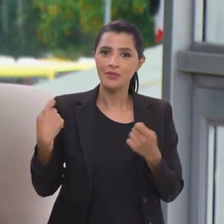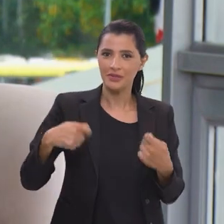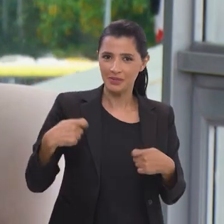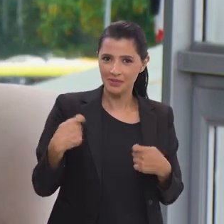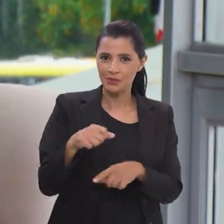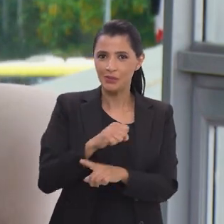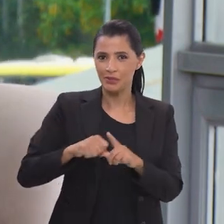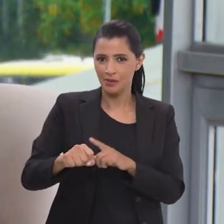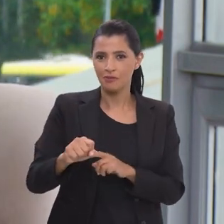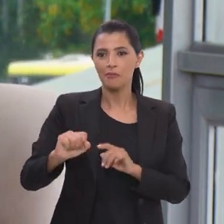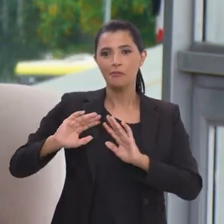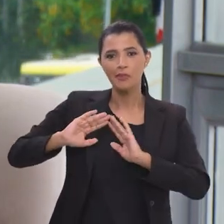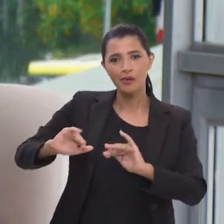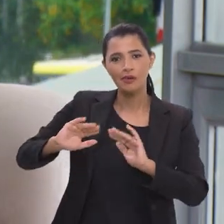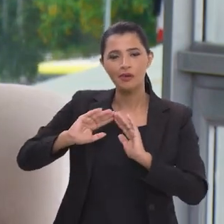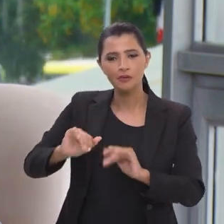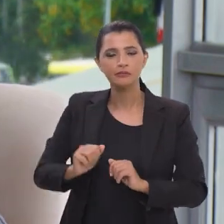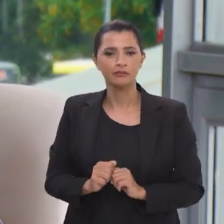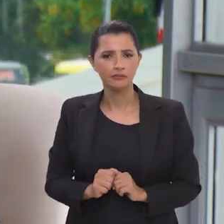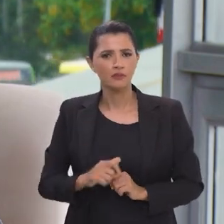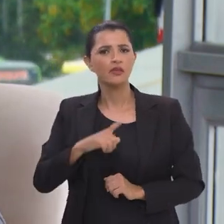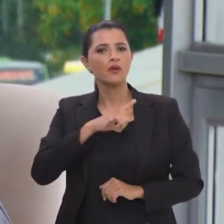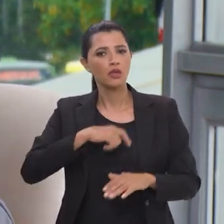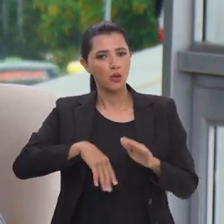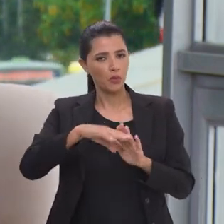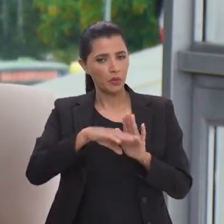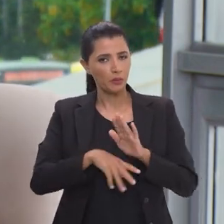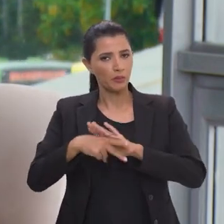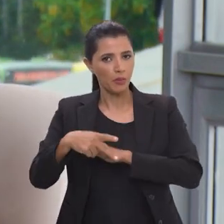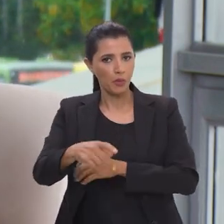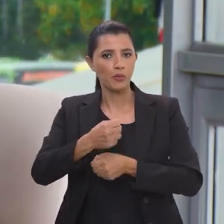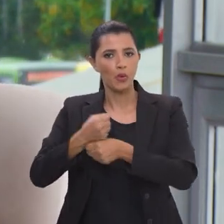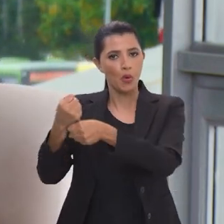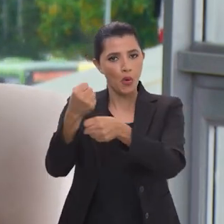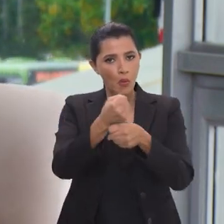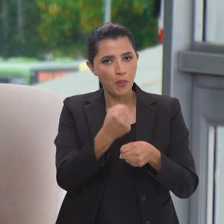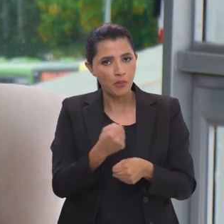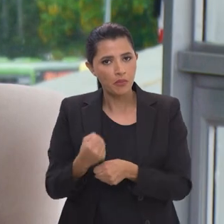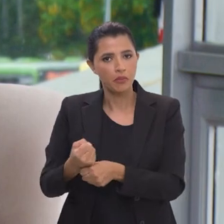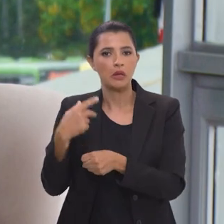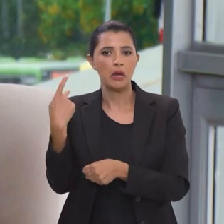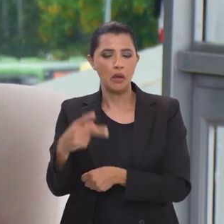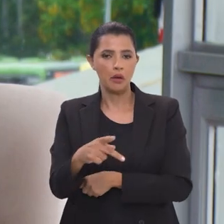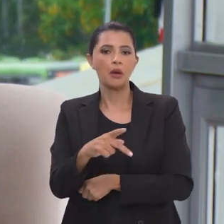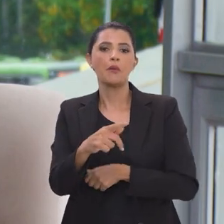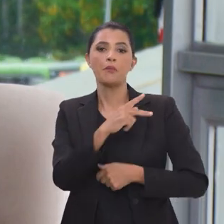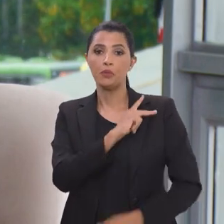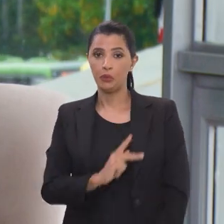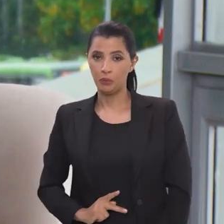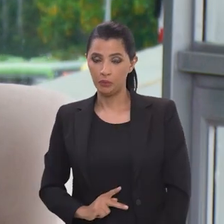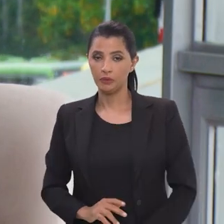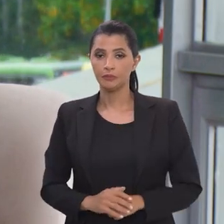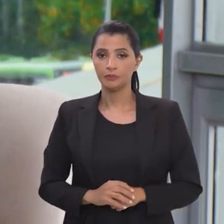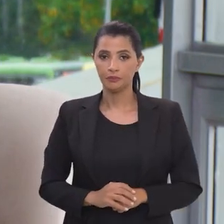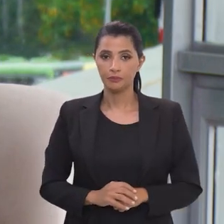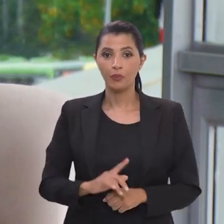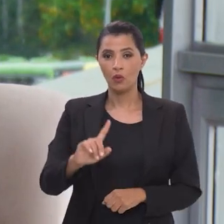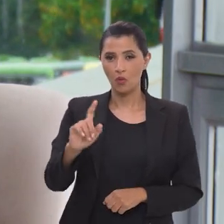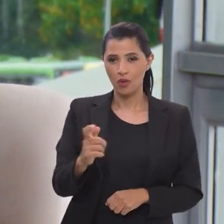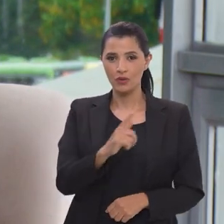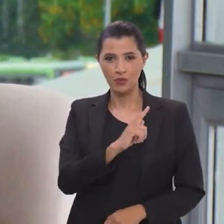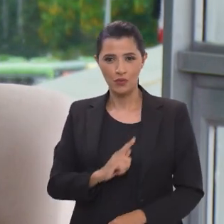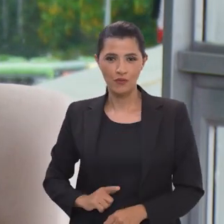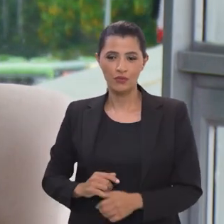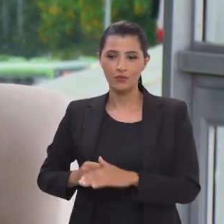outro segmento na sociedade. E vamos ter um grande programa de obras públicas. O governo anterior é um governo que